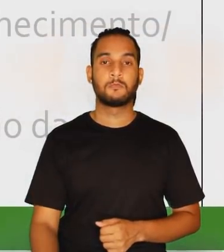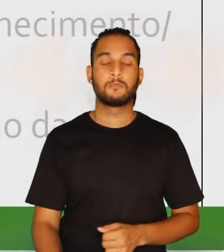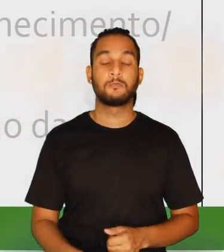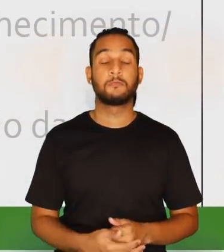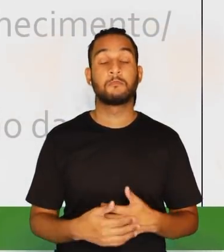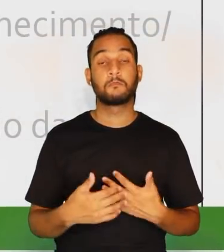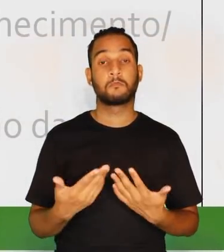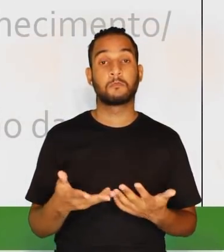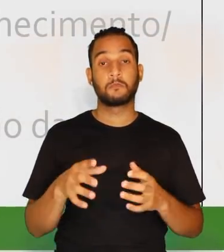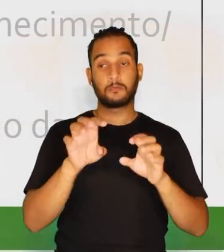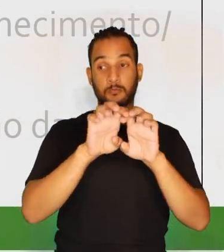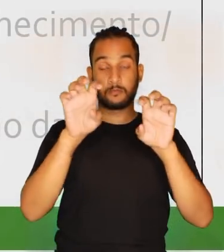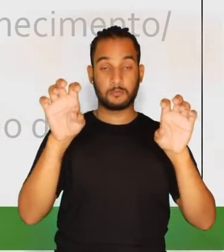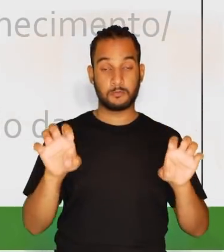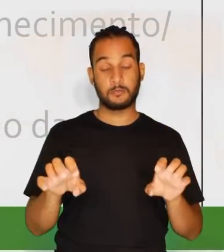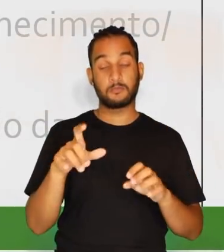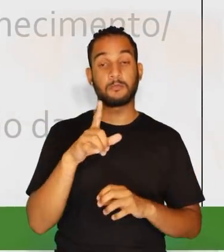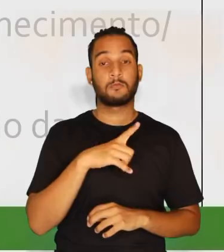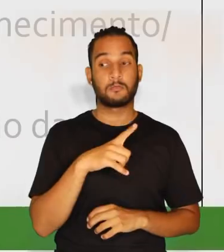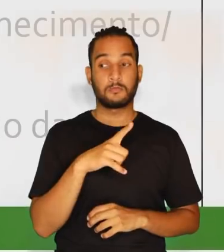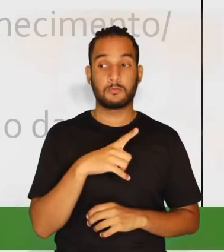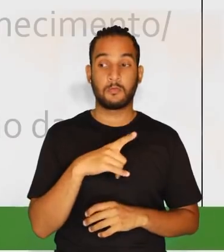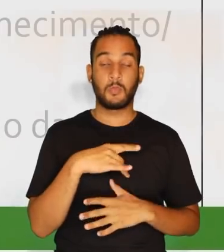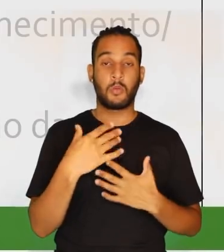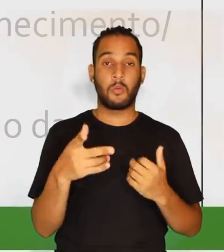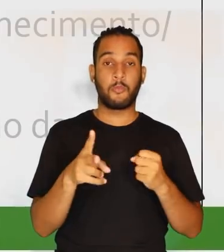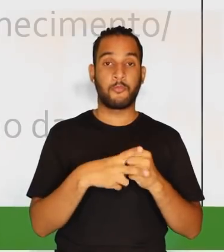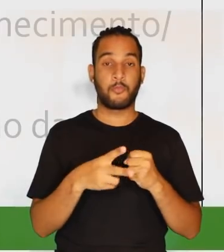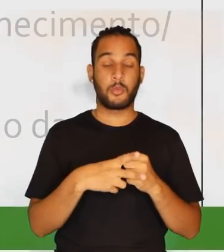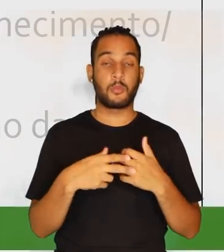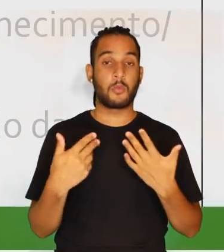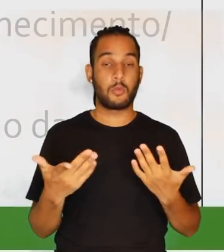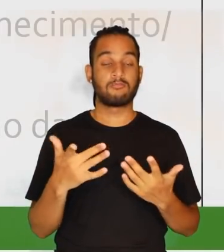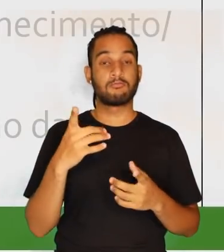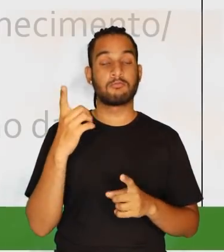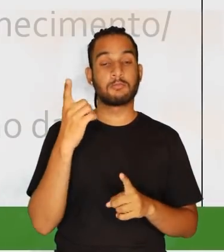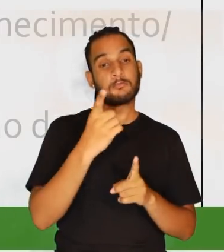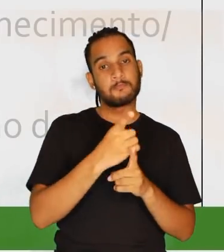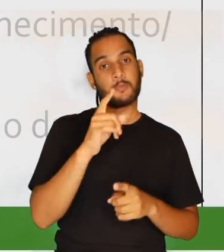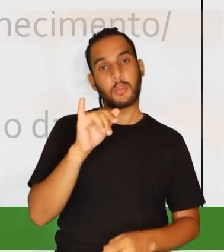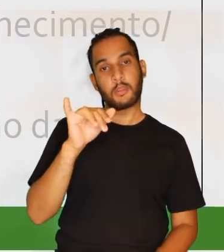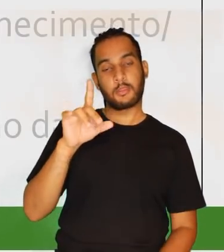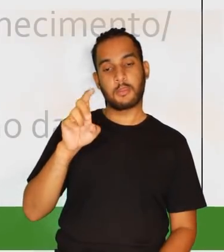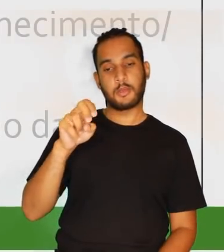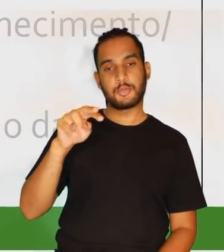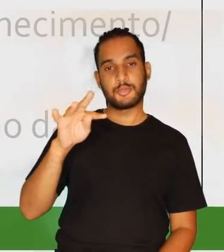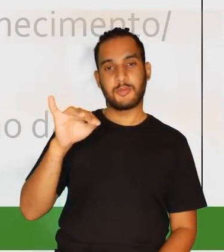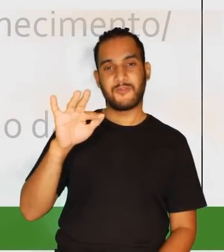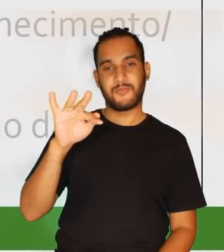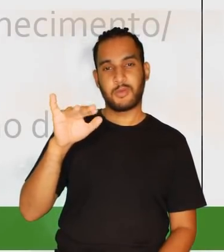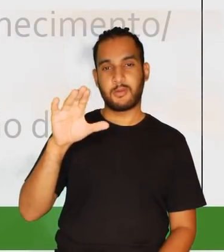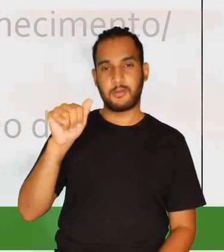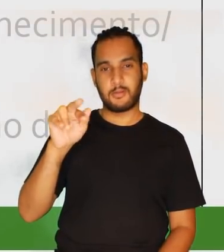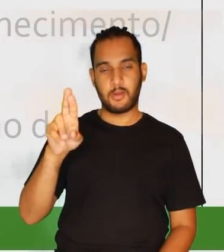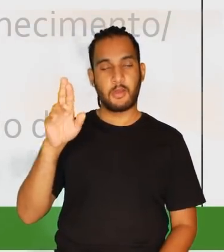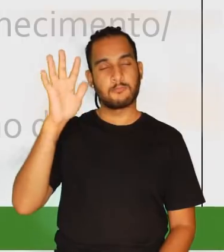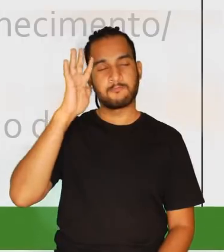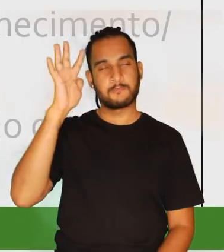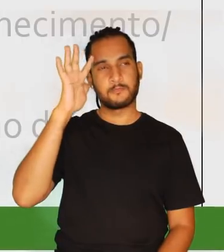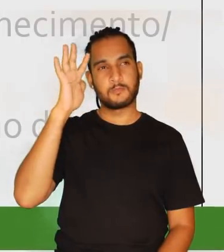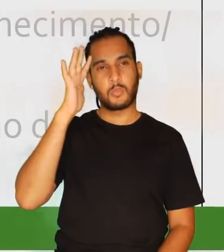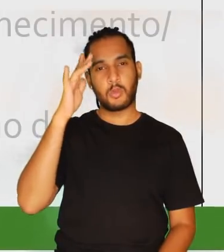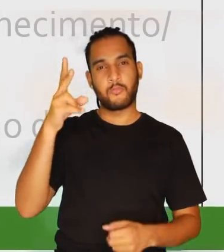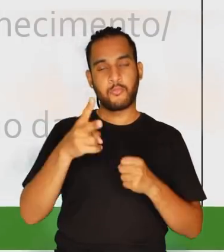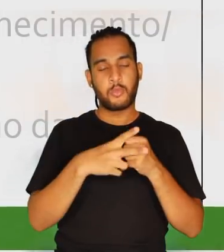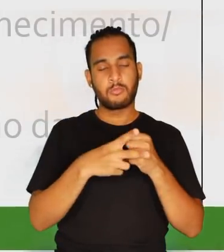Então, olha só, na estrutura dessa aqui, a gente tem que, qual que o verbo, então? Identificar. Quando eu penso no